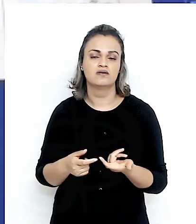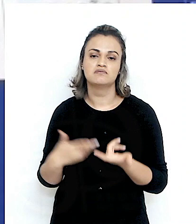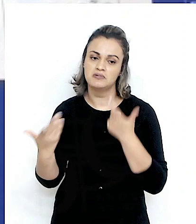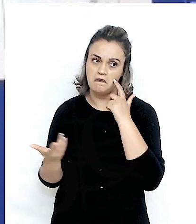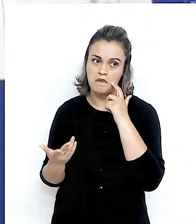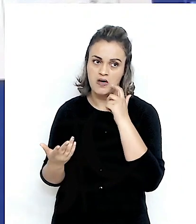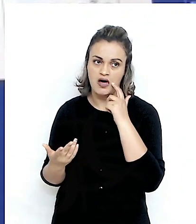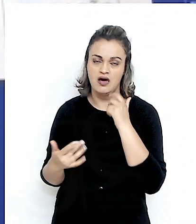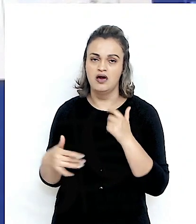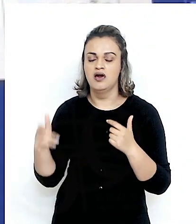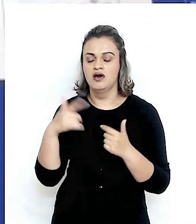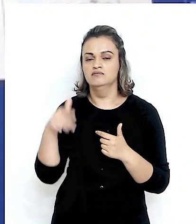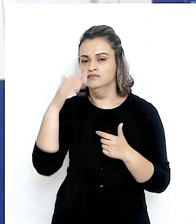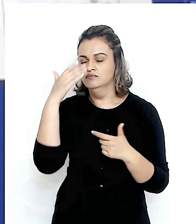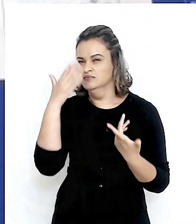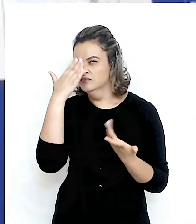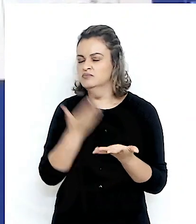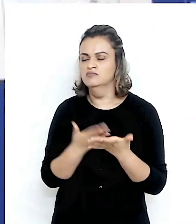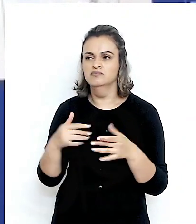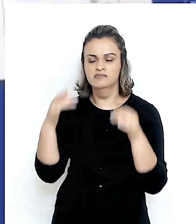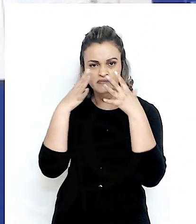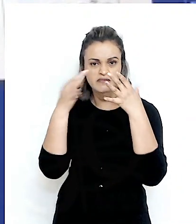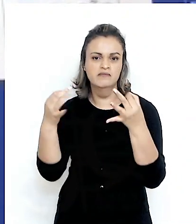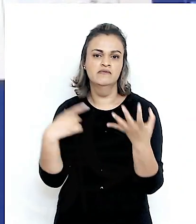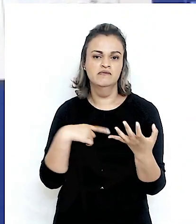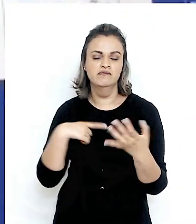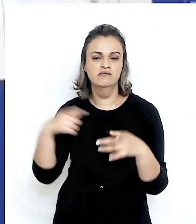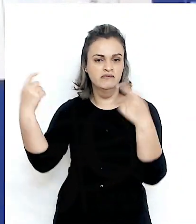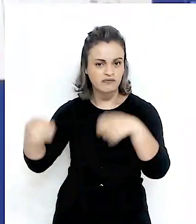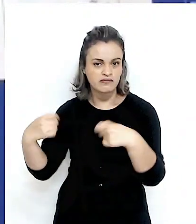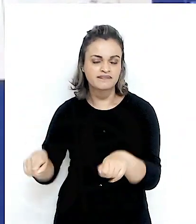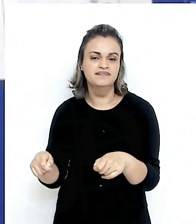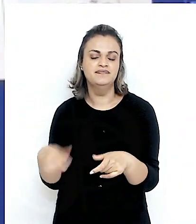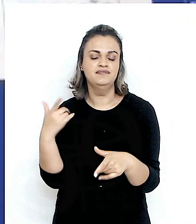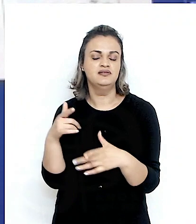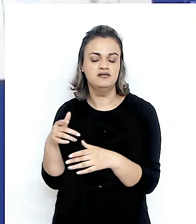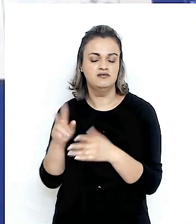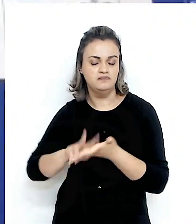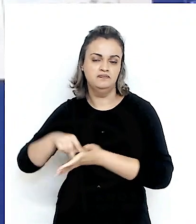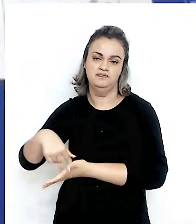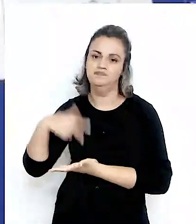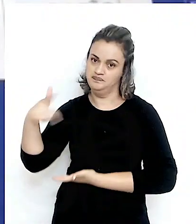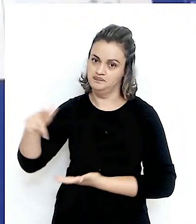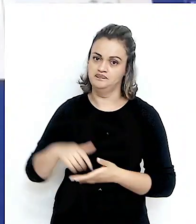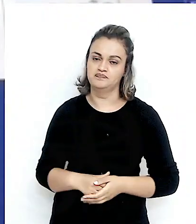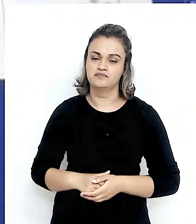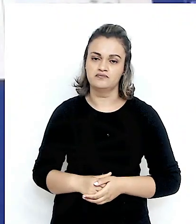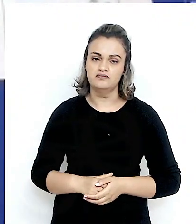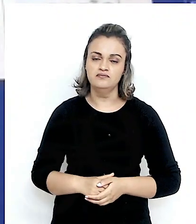eu acho que nós estamos muito atentos, né, a essa necessidade de um reposicionamento, é,